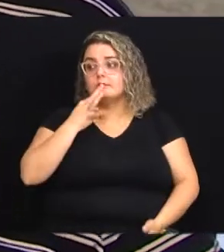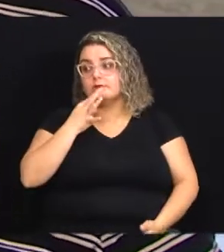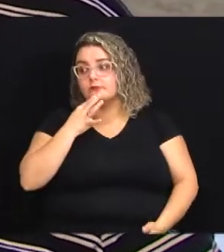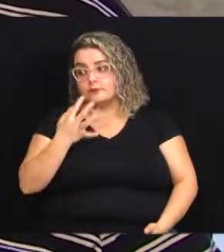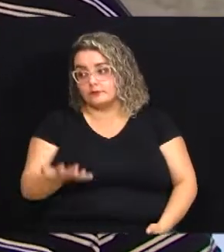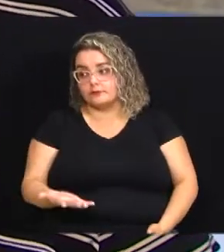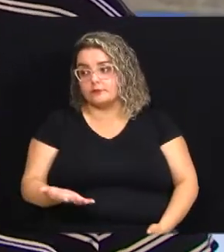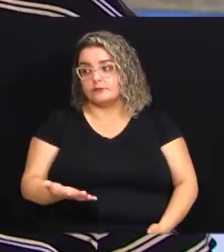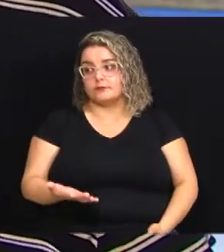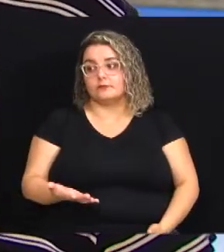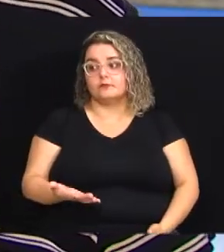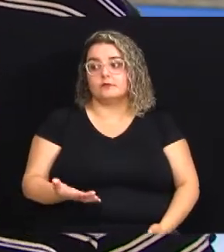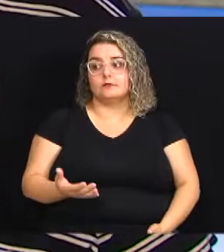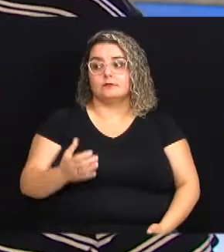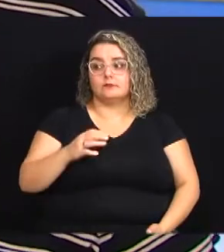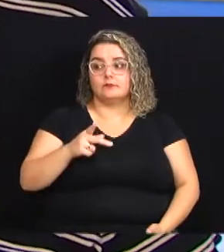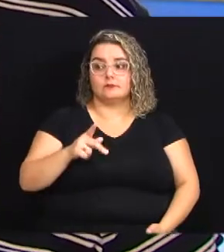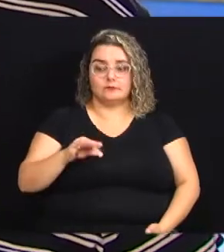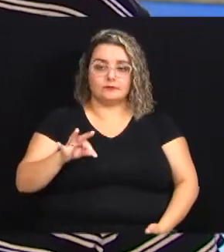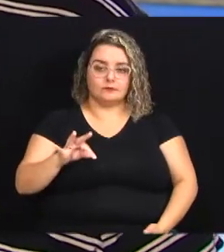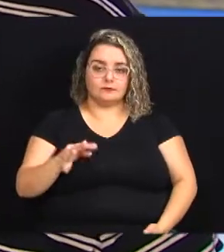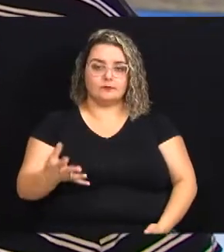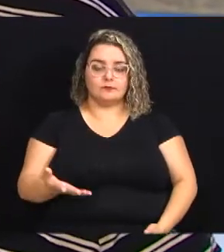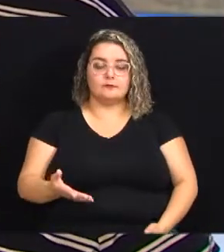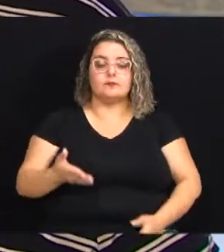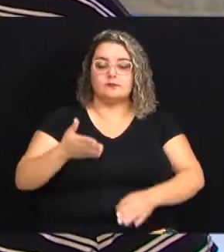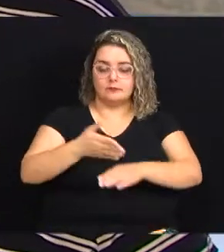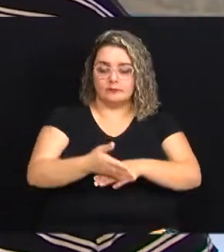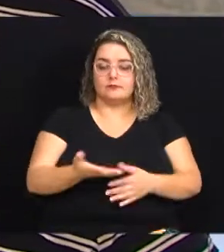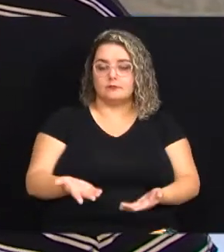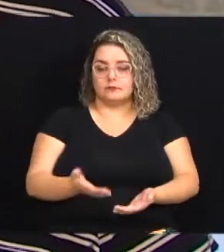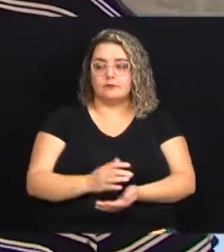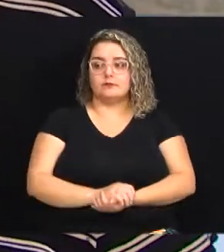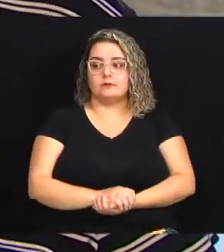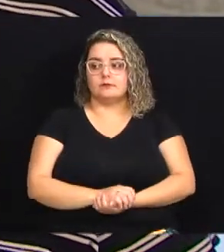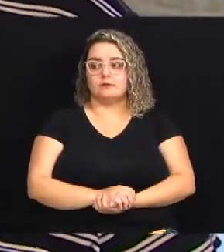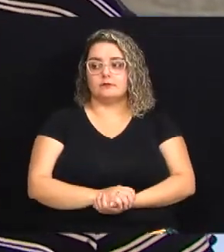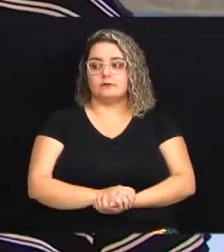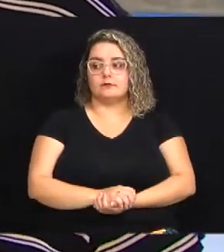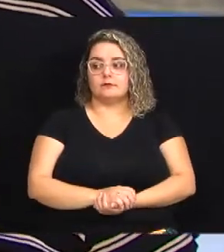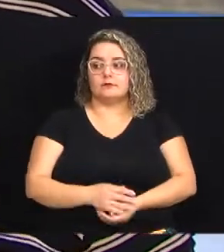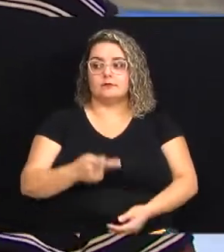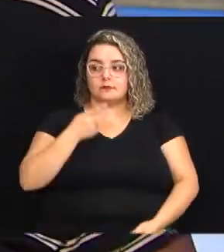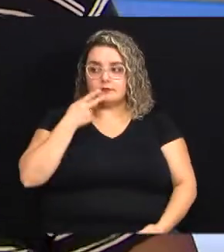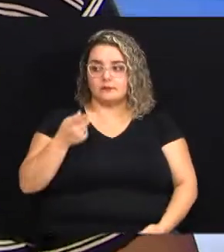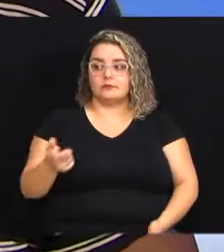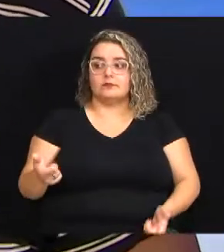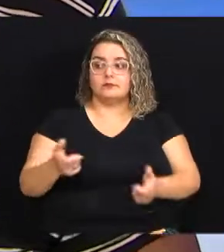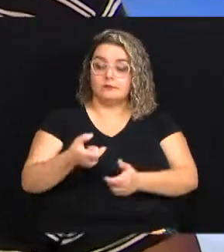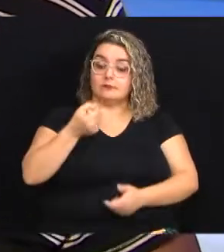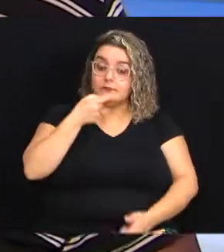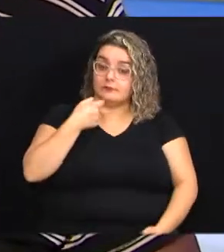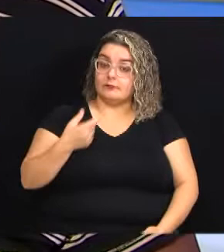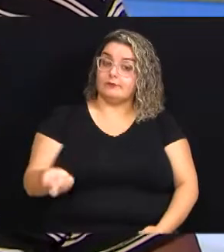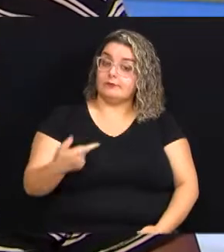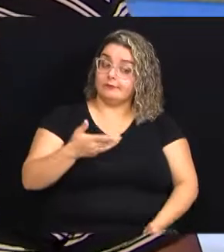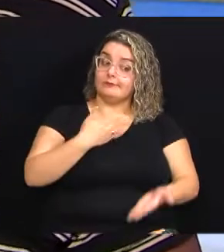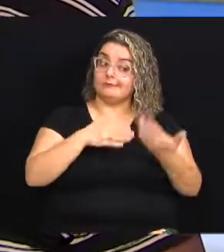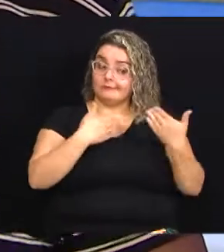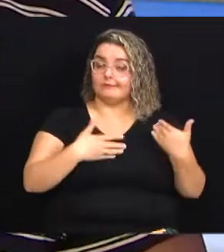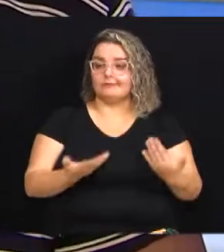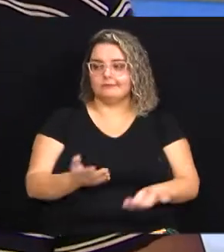conheci né? o CIPAT que é esse programa que a gente participa e pra dizer a verdade agora eu tomo menos remédio do que